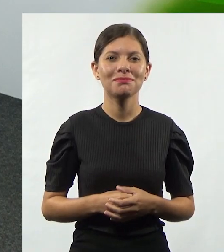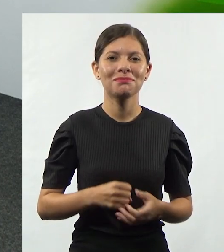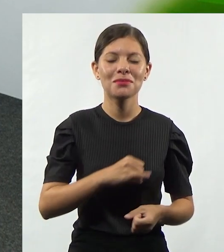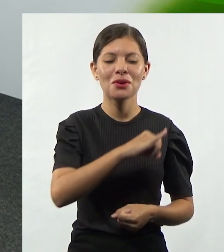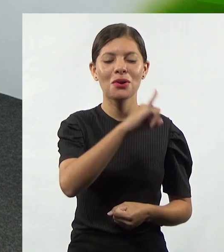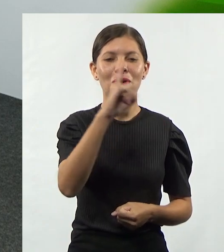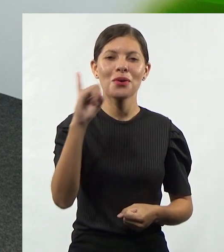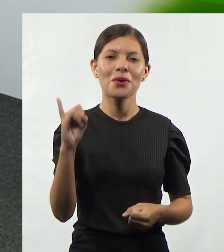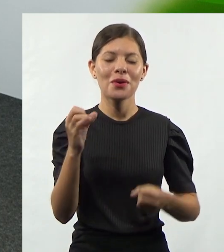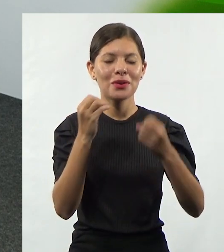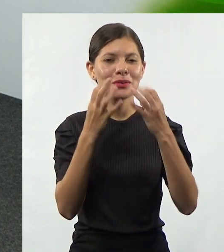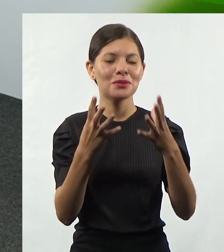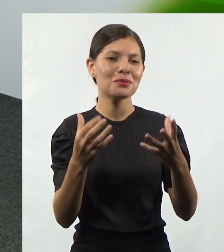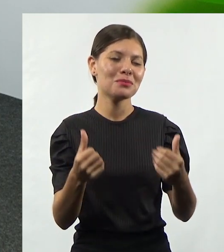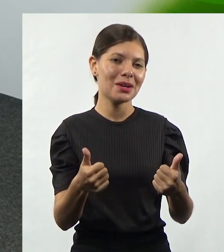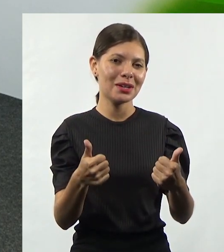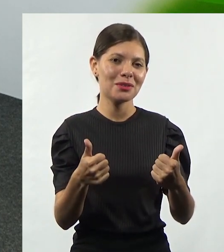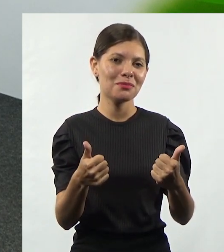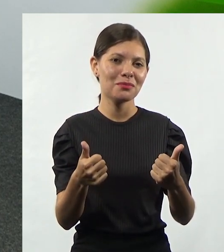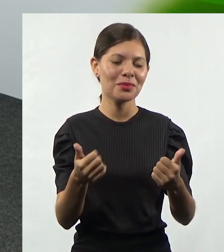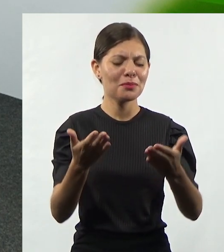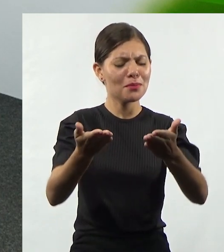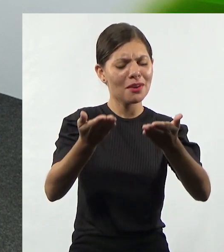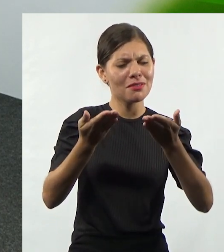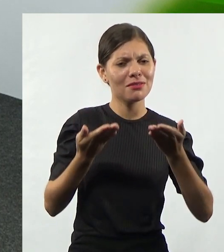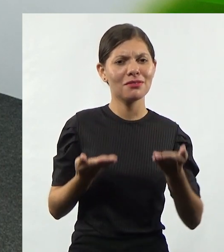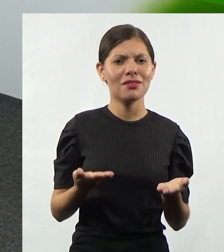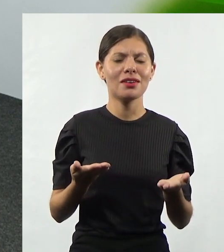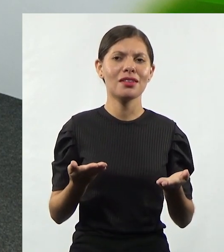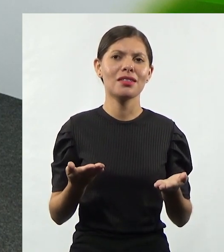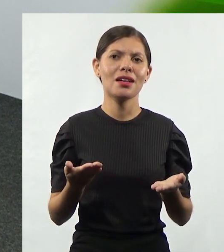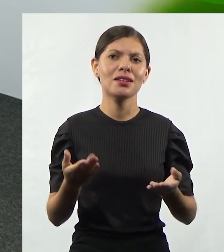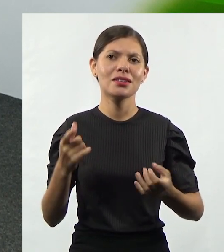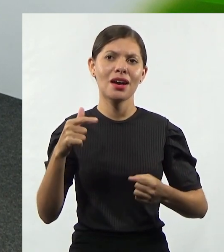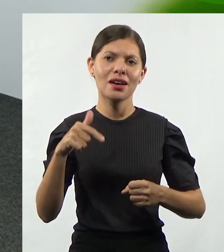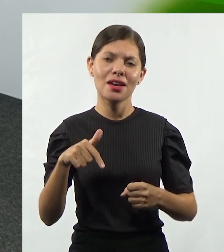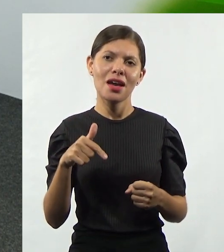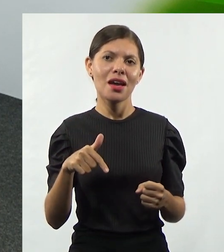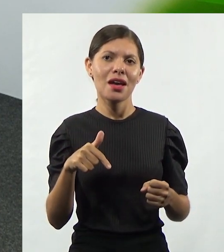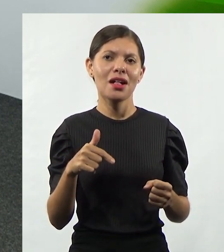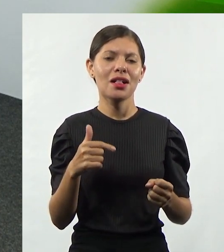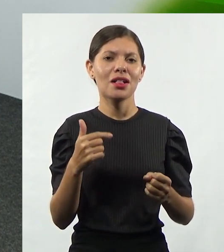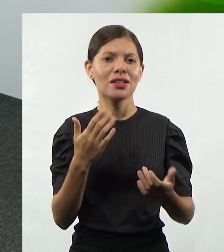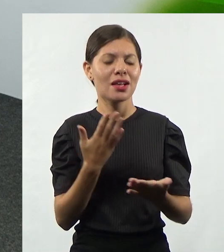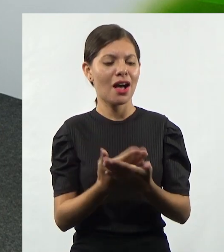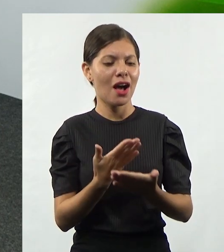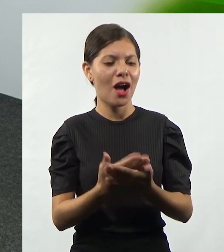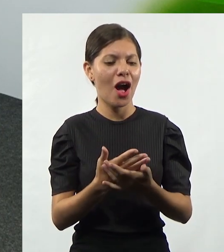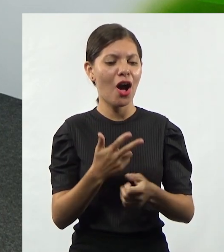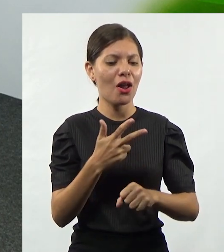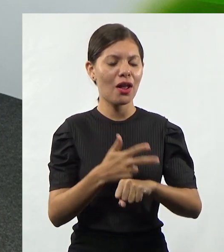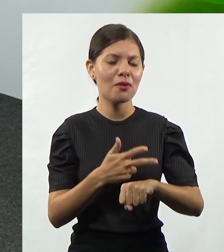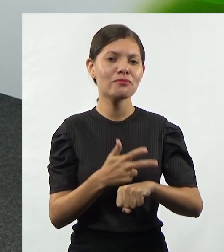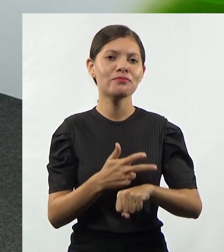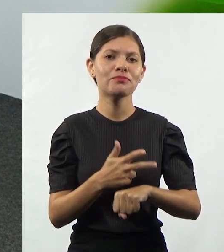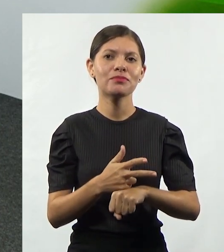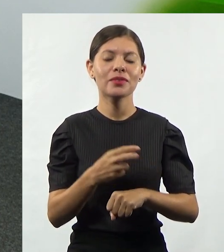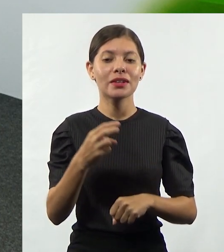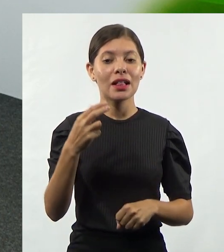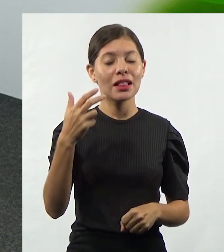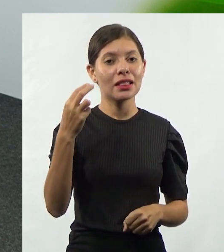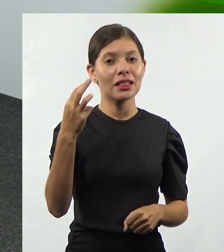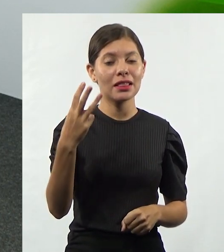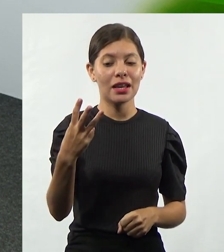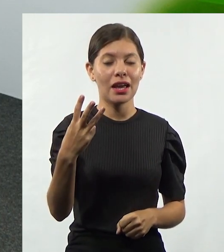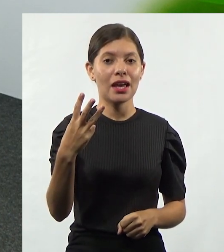Olá, tudo bem? Bem-vindo, bem-vinda. Essa é a nossa webaula 3 da disciplina Gestão